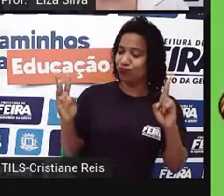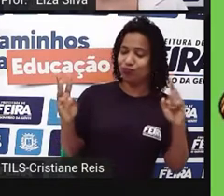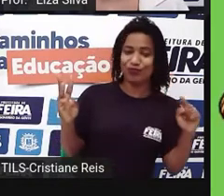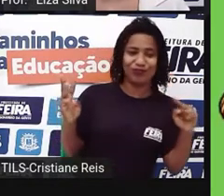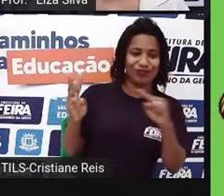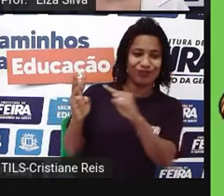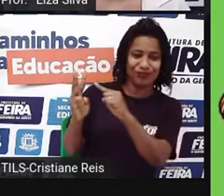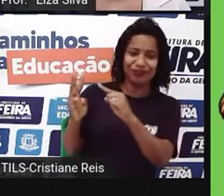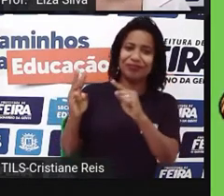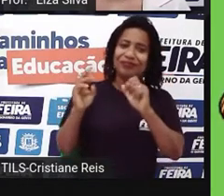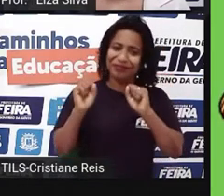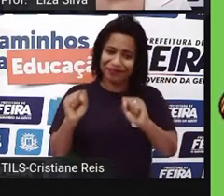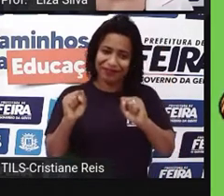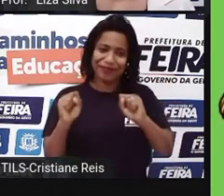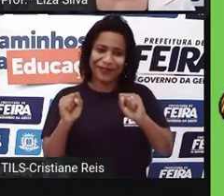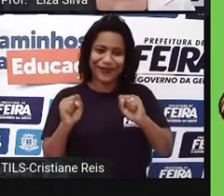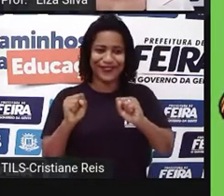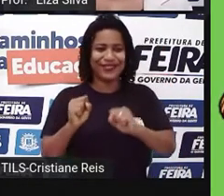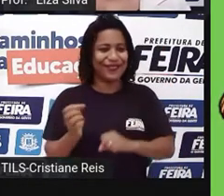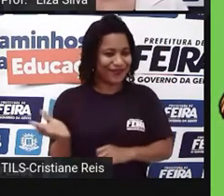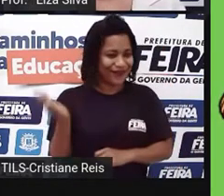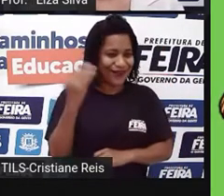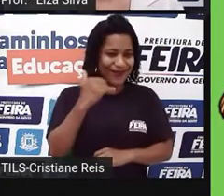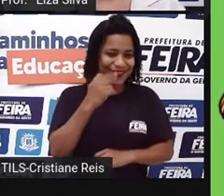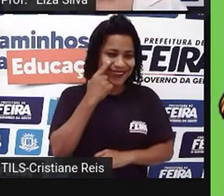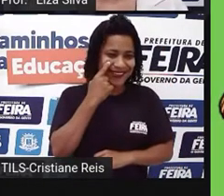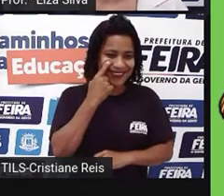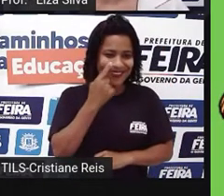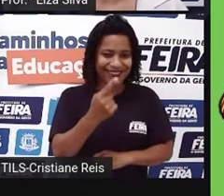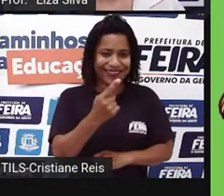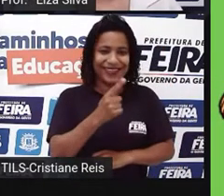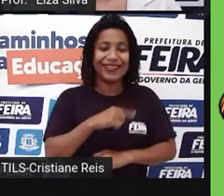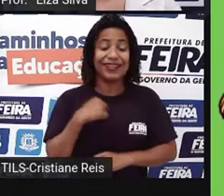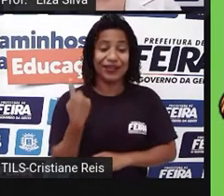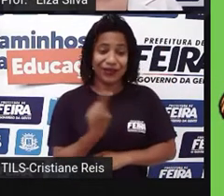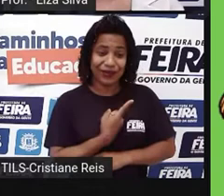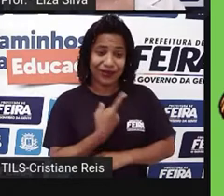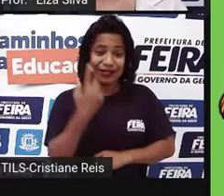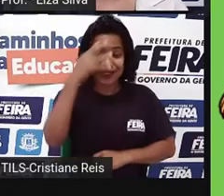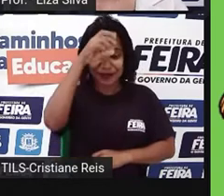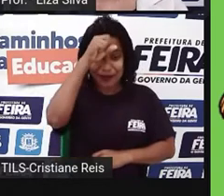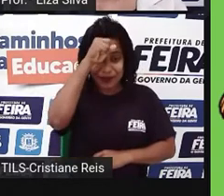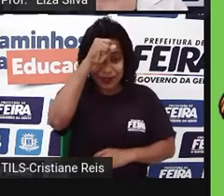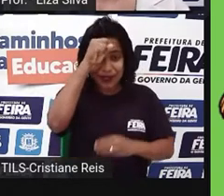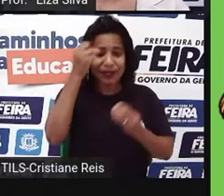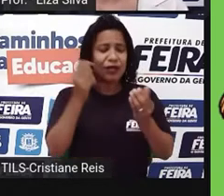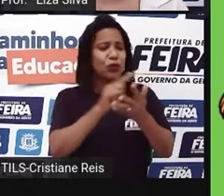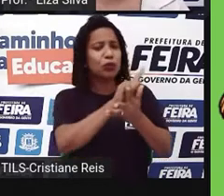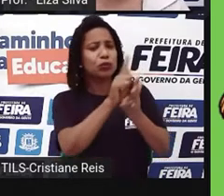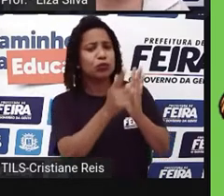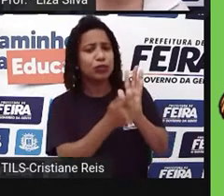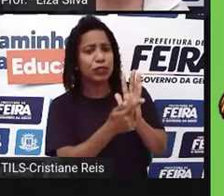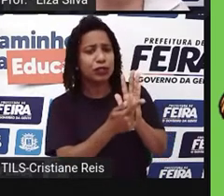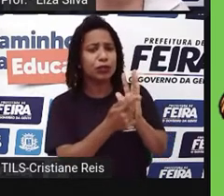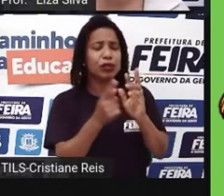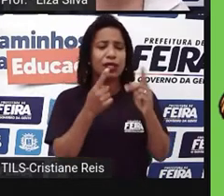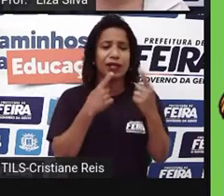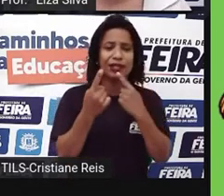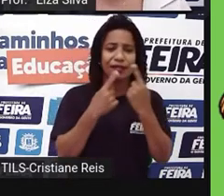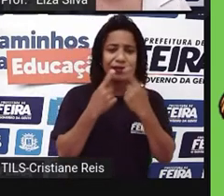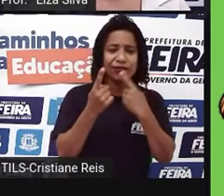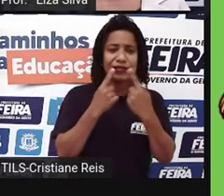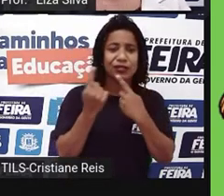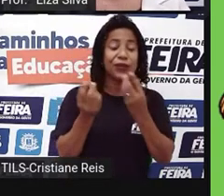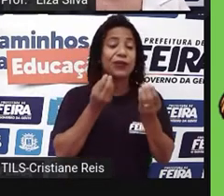Let's go! Então, nós vamos aprender um pouquinho a respeito desse gênero, até porque o nosso desafio de hoje